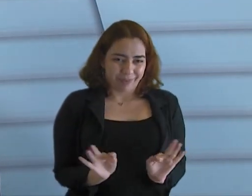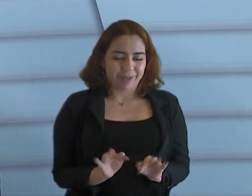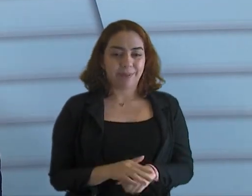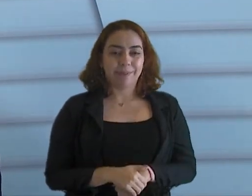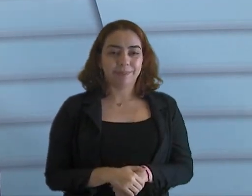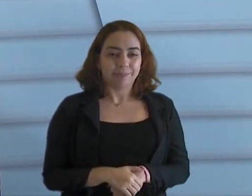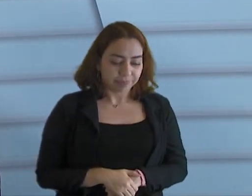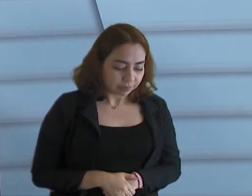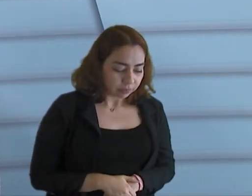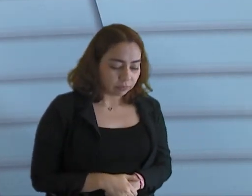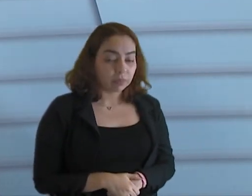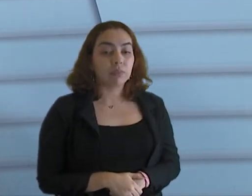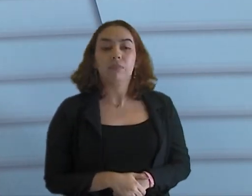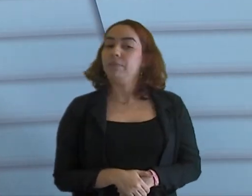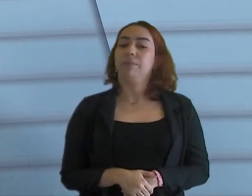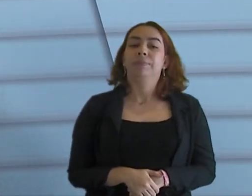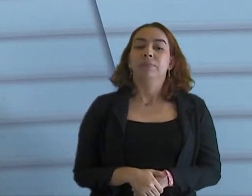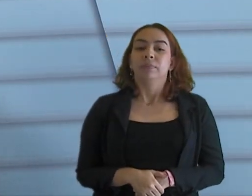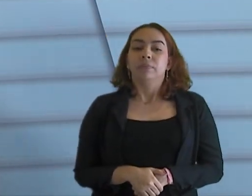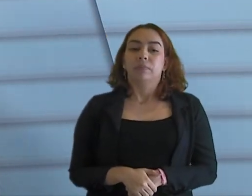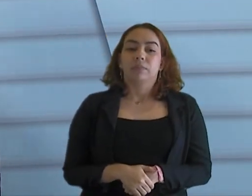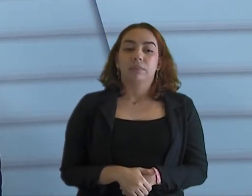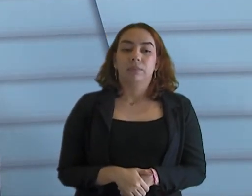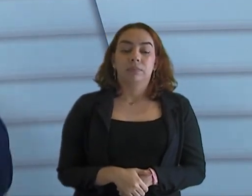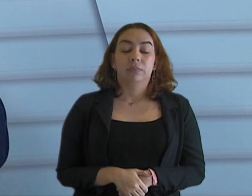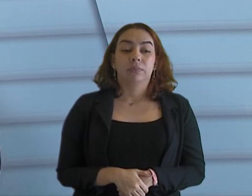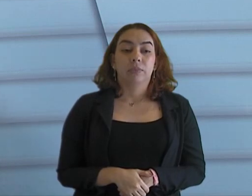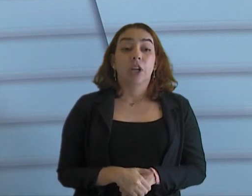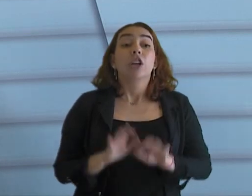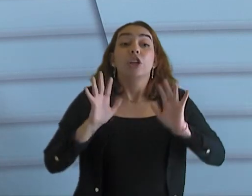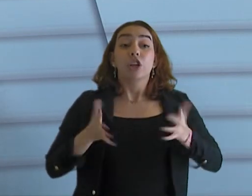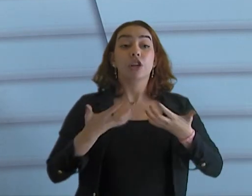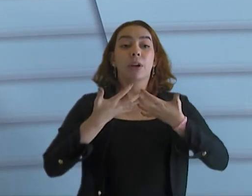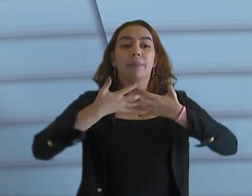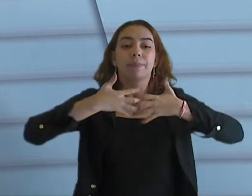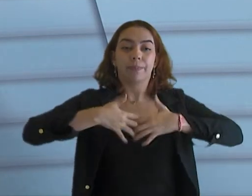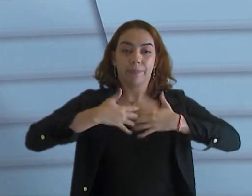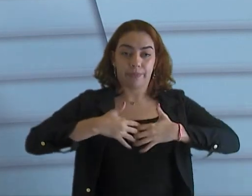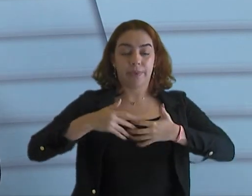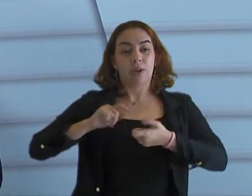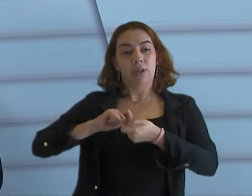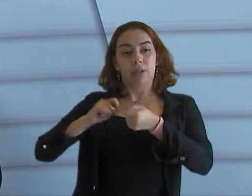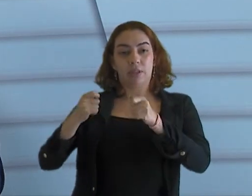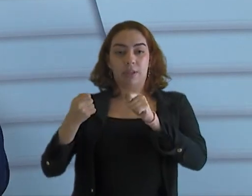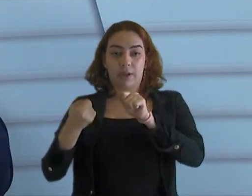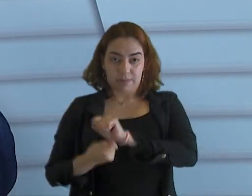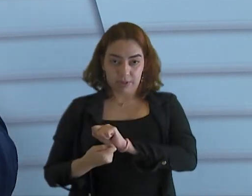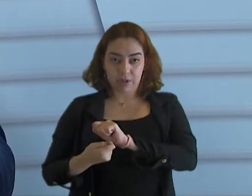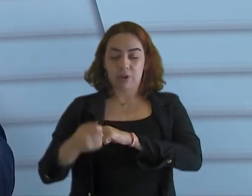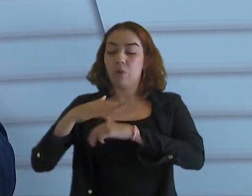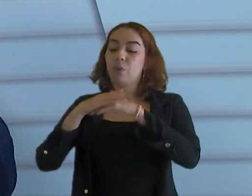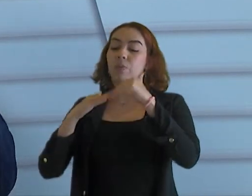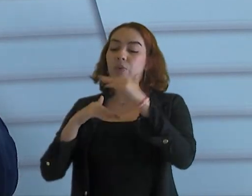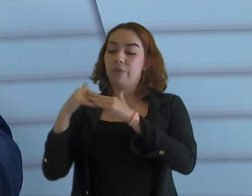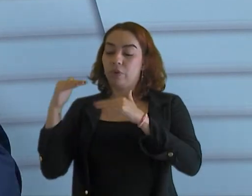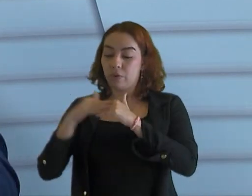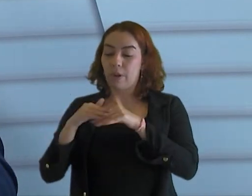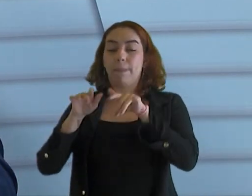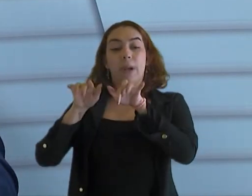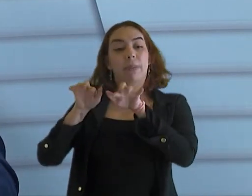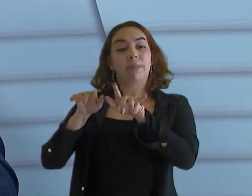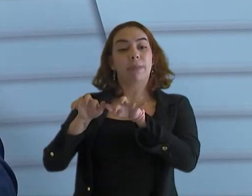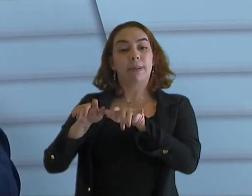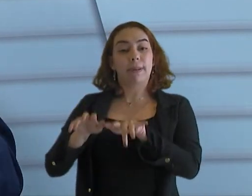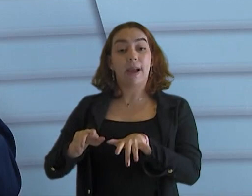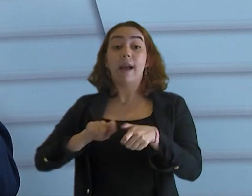a gente tem uma ferramenta lá de... Meio que adaptar as decisões que são mais técnicas para uma linguagem que o cidadão comum possa entender